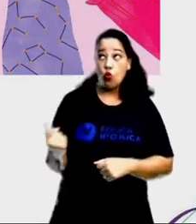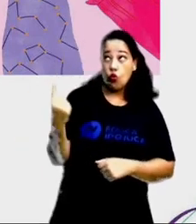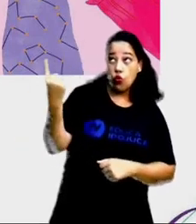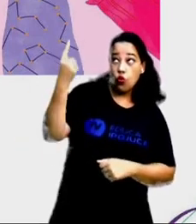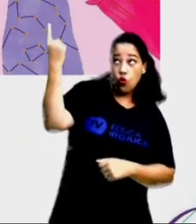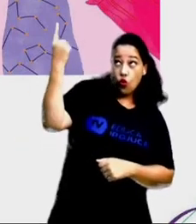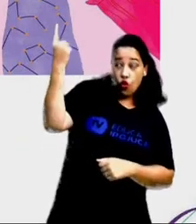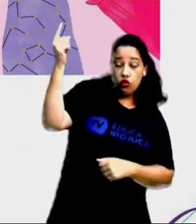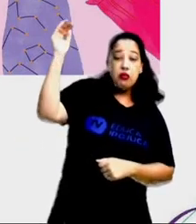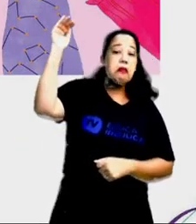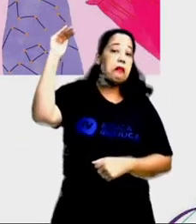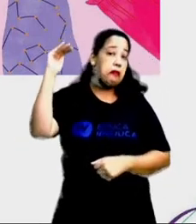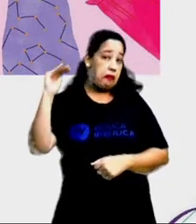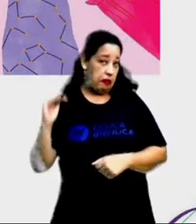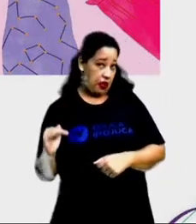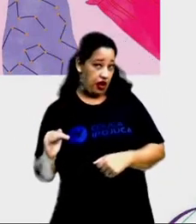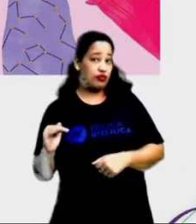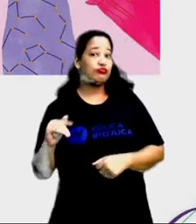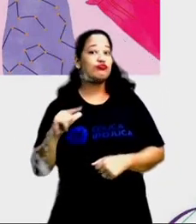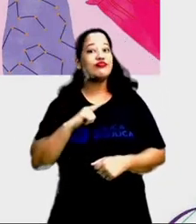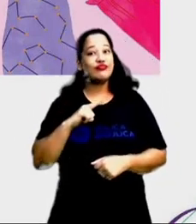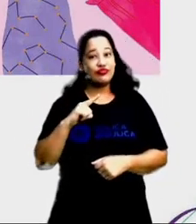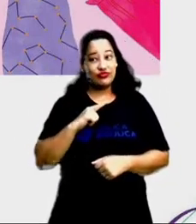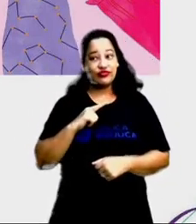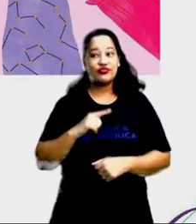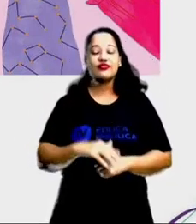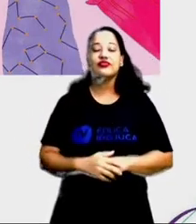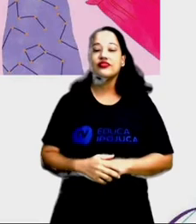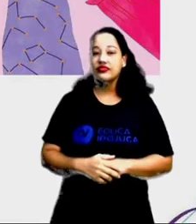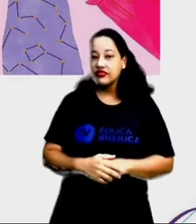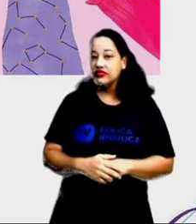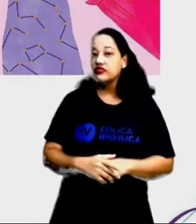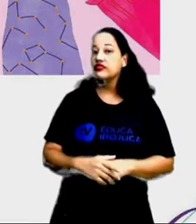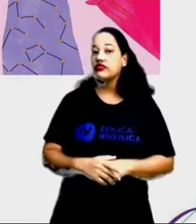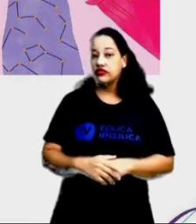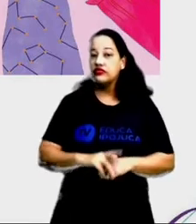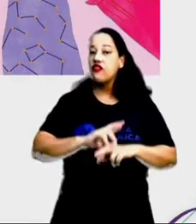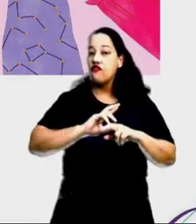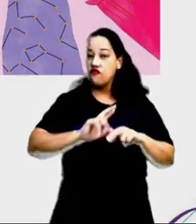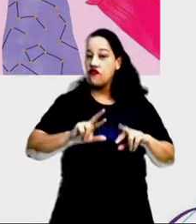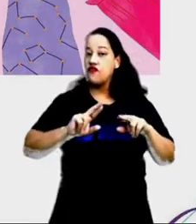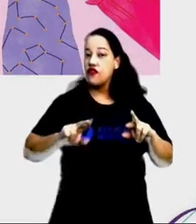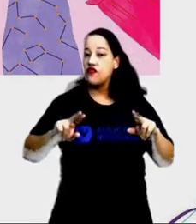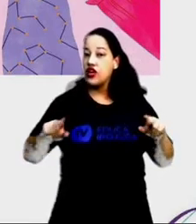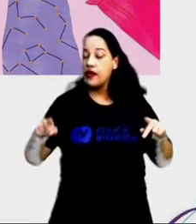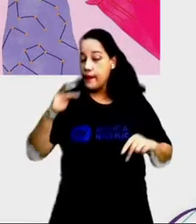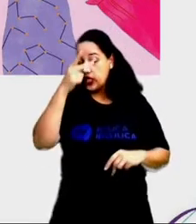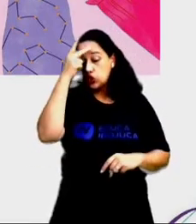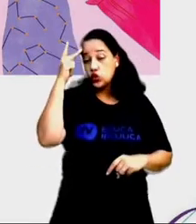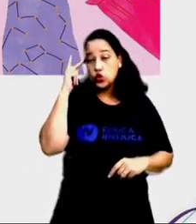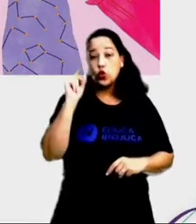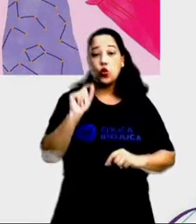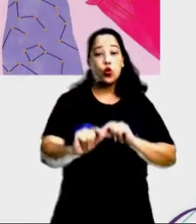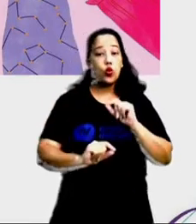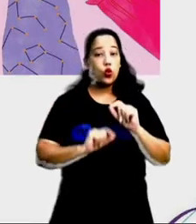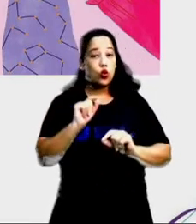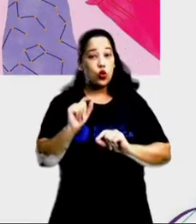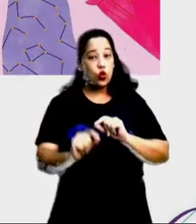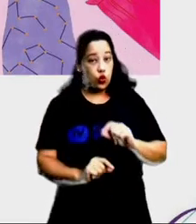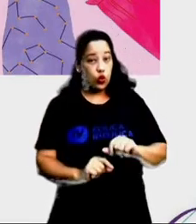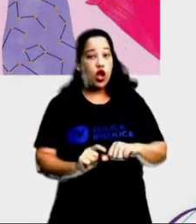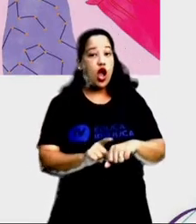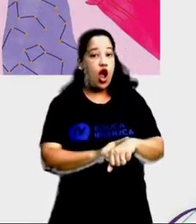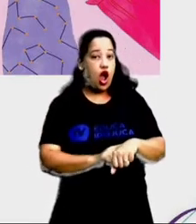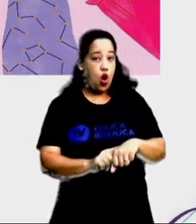e pessoas baixas. E também existem várias pessoas que têm a cor da